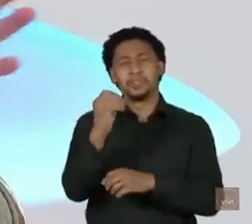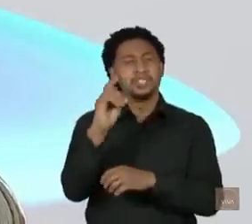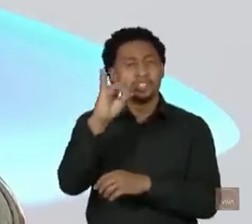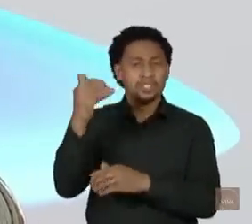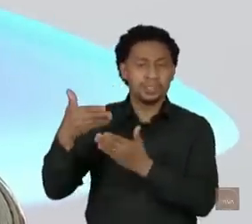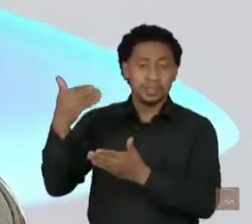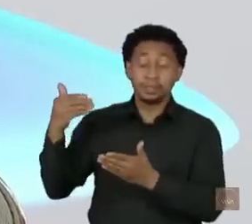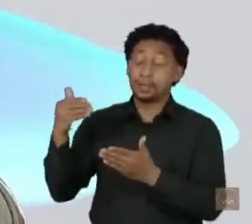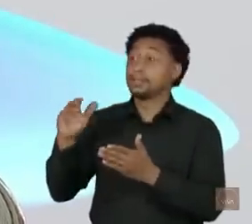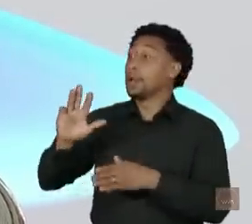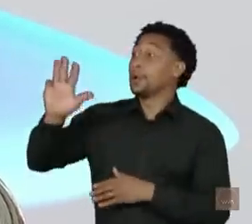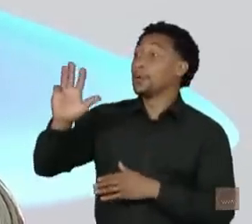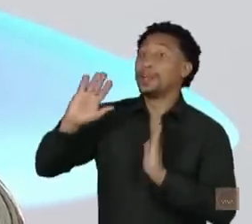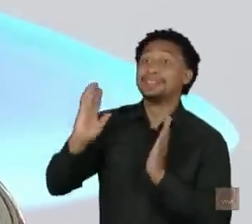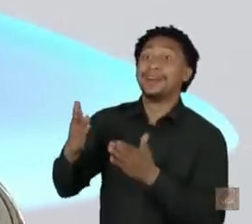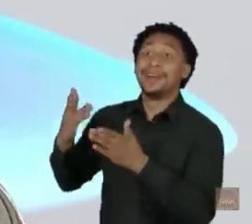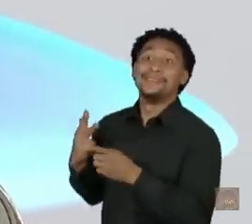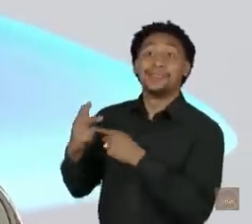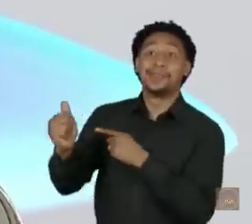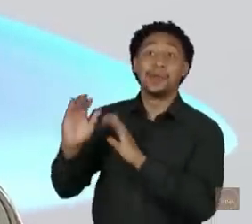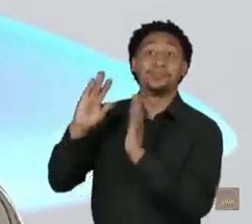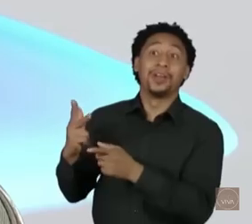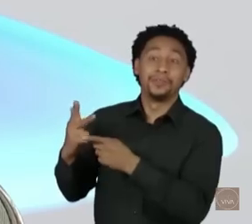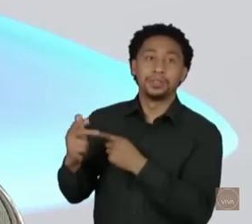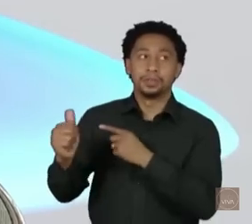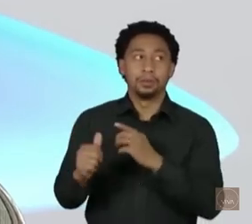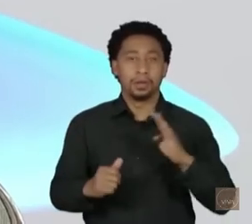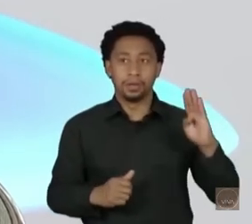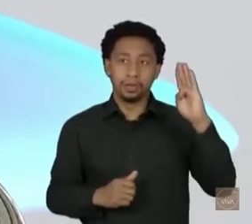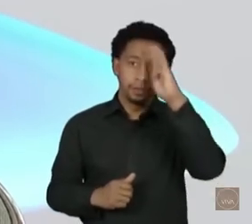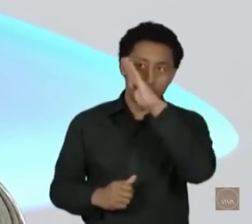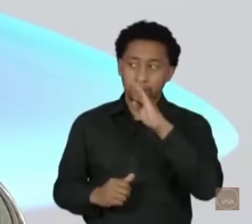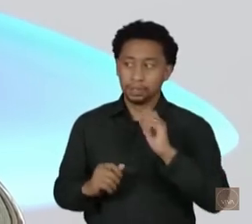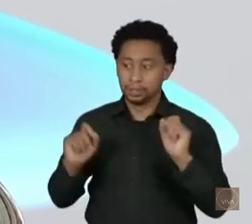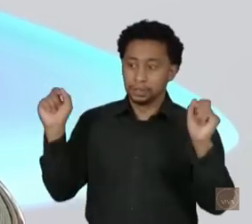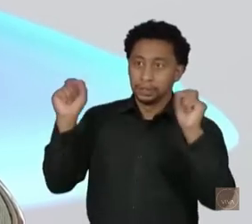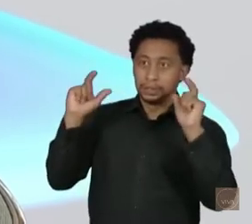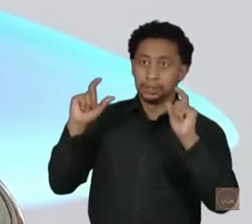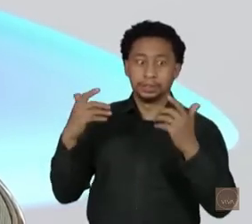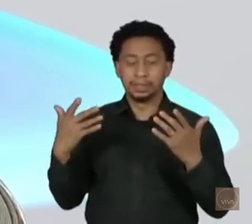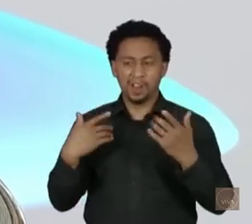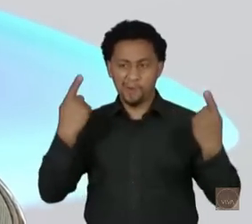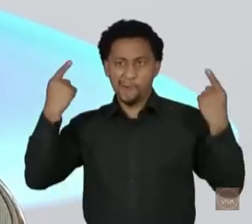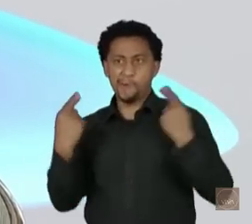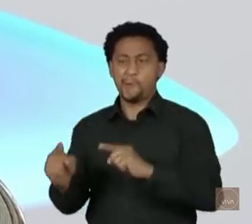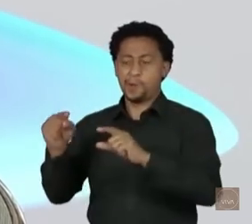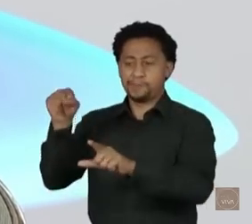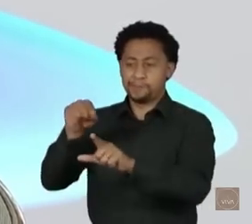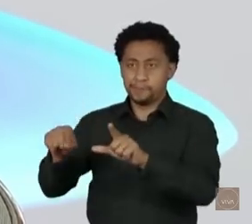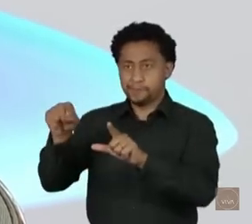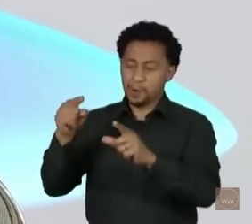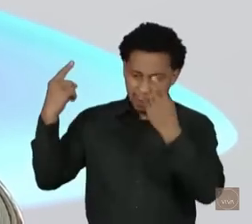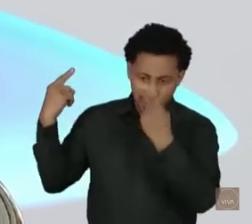um tal de já ganhou do Lula e ele, então, recrudesce a negação do sistema, negação das urnas e não sei o que e De